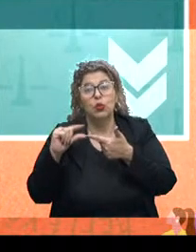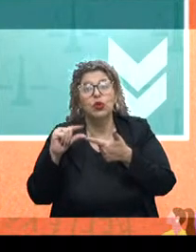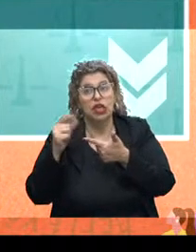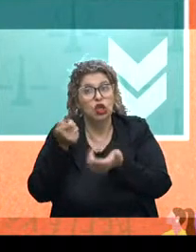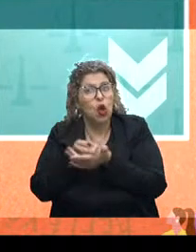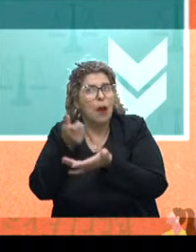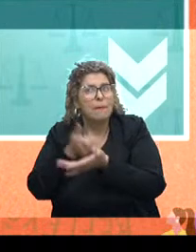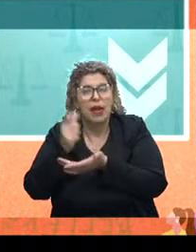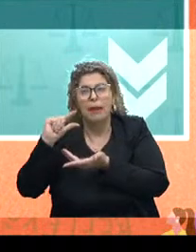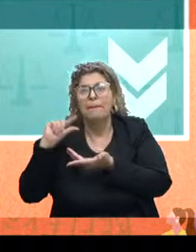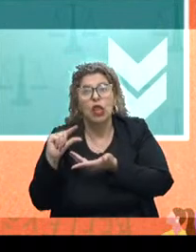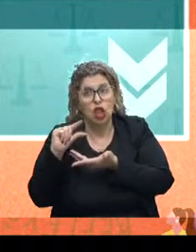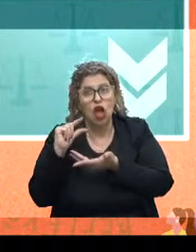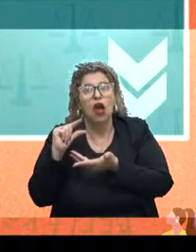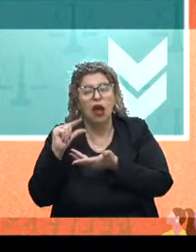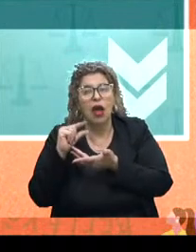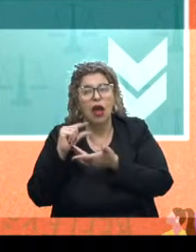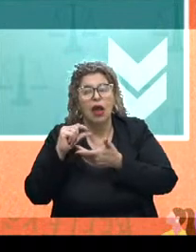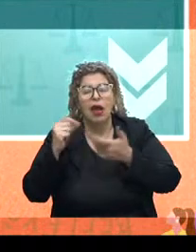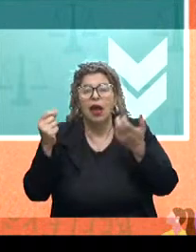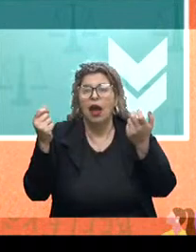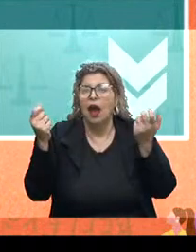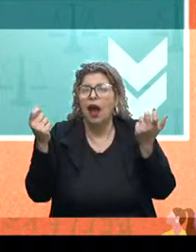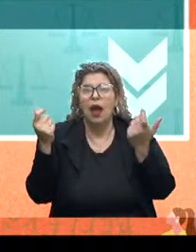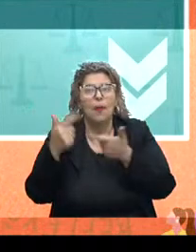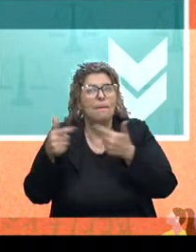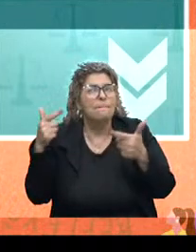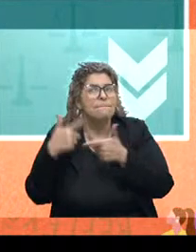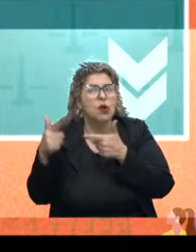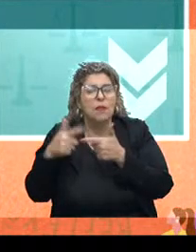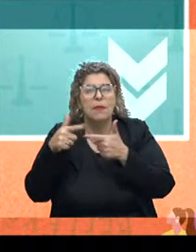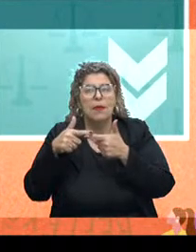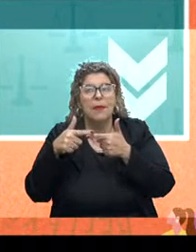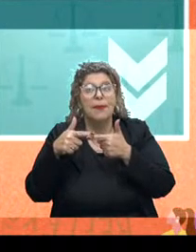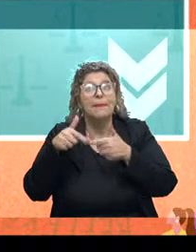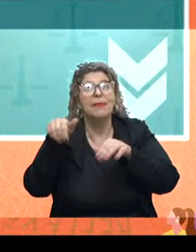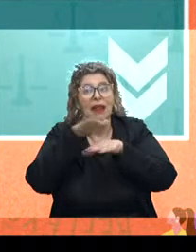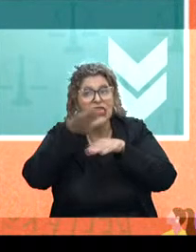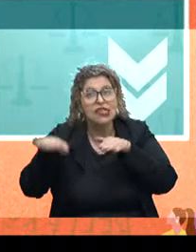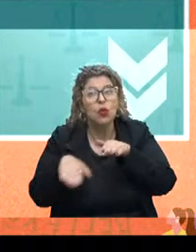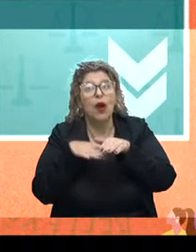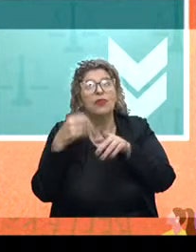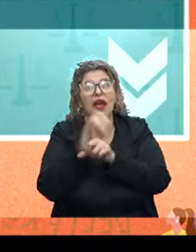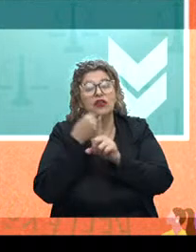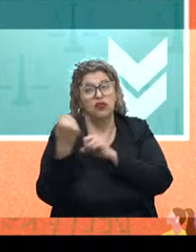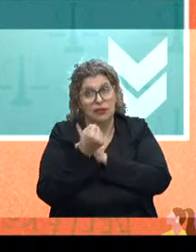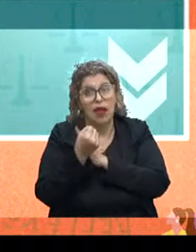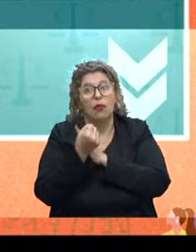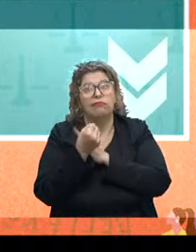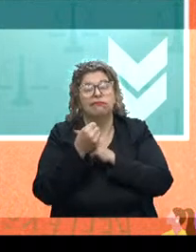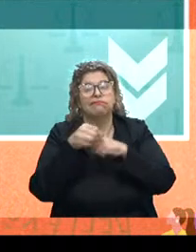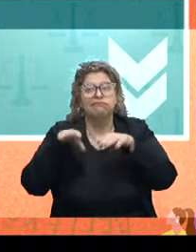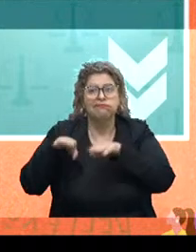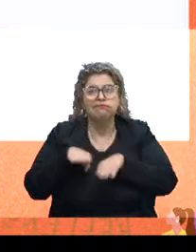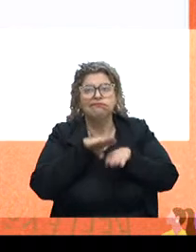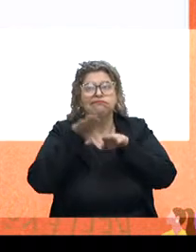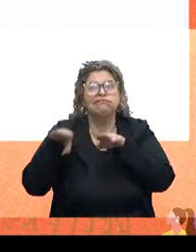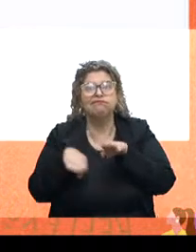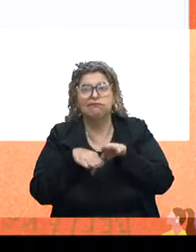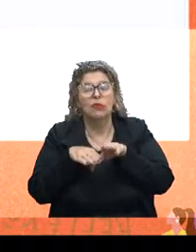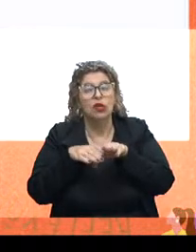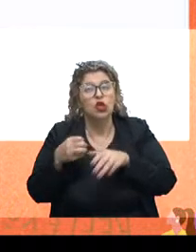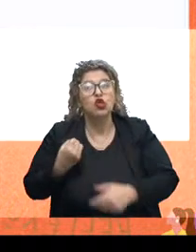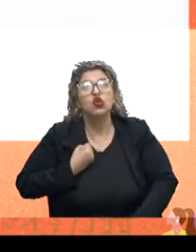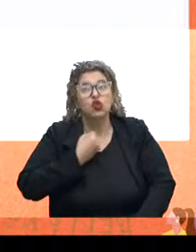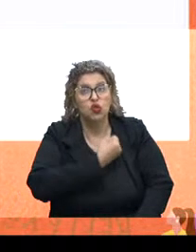poder de compra, criam uma tempestade perfeita para a desigualdade social, presidente. Então, gente tem que prestar atenção, porque esses números nos